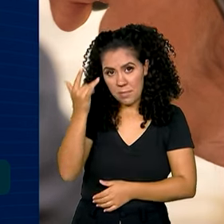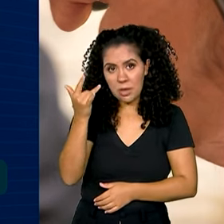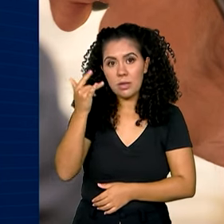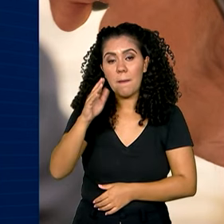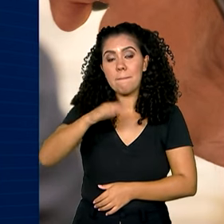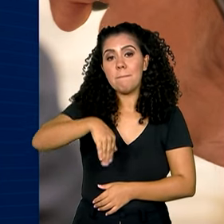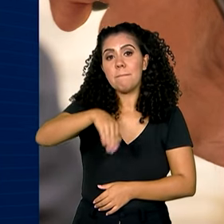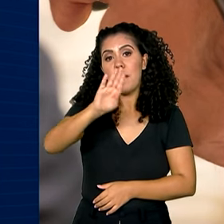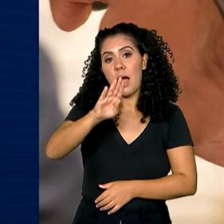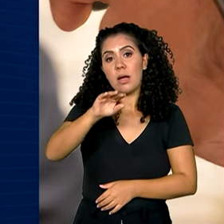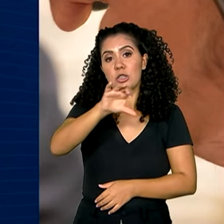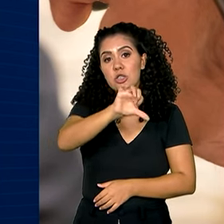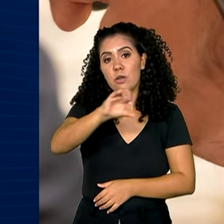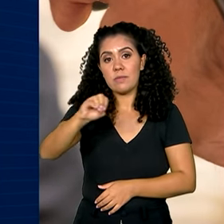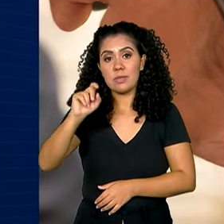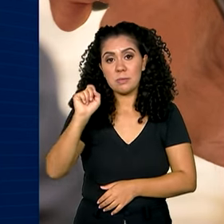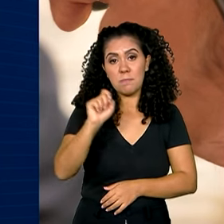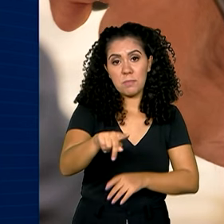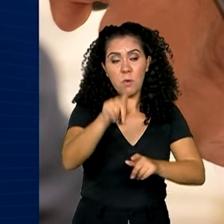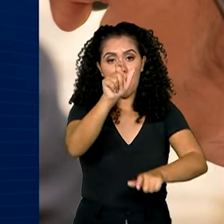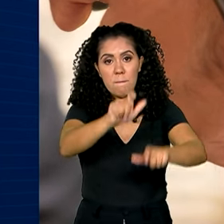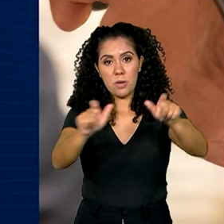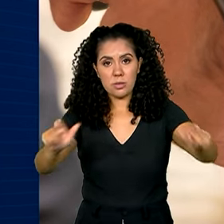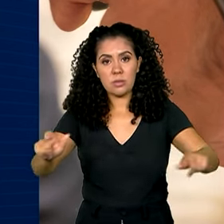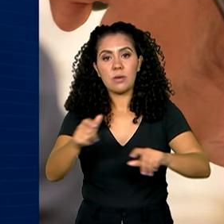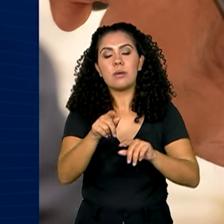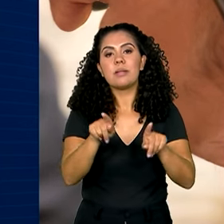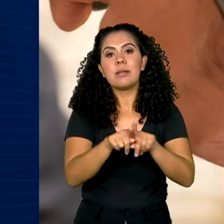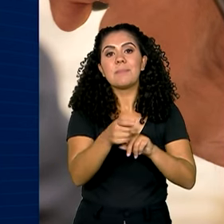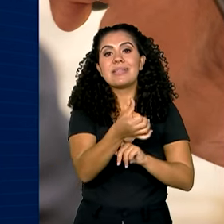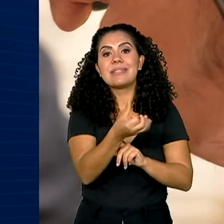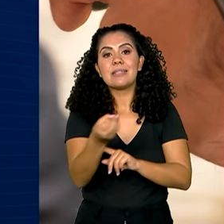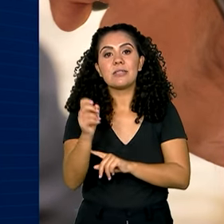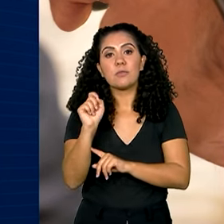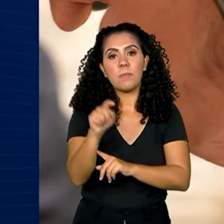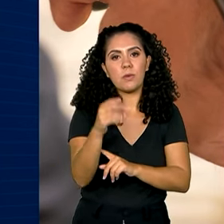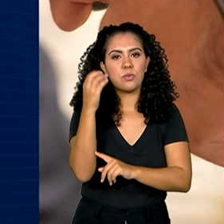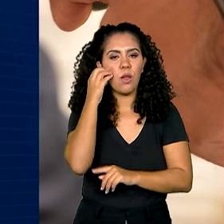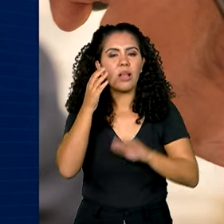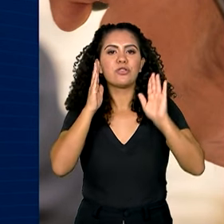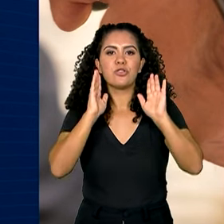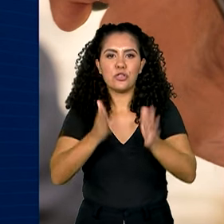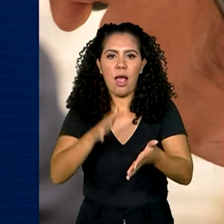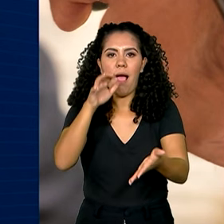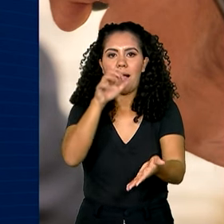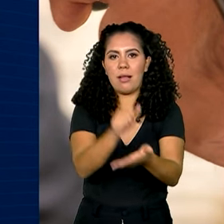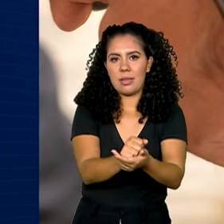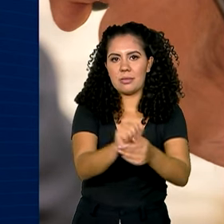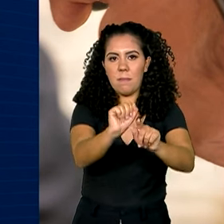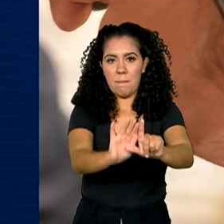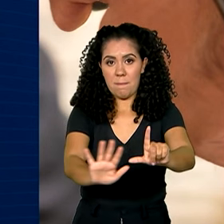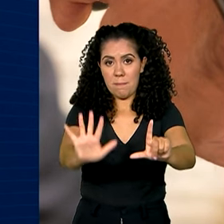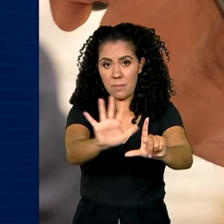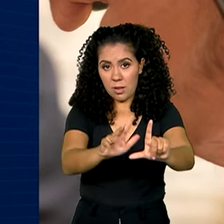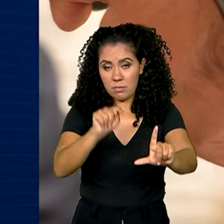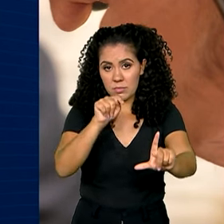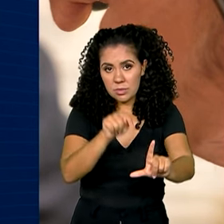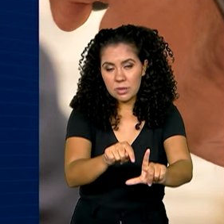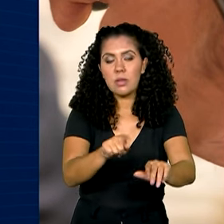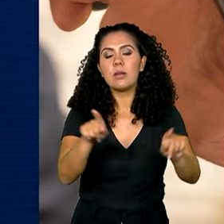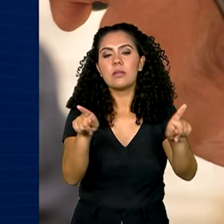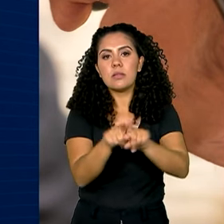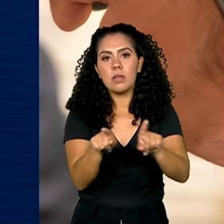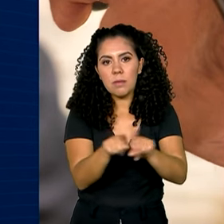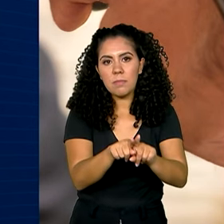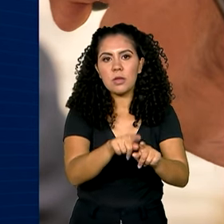mais de 900 mil usuários e 600 mil telefones já tinham sido cadastrados na plataforma. O registro de